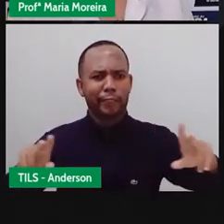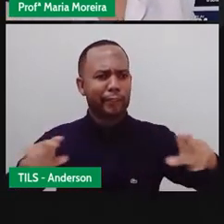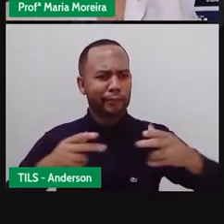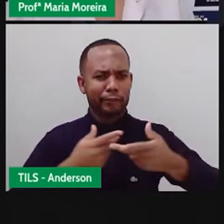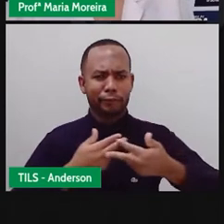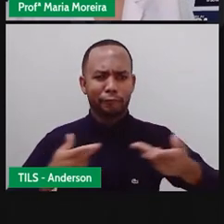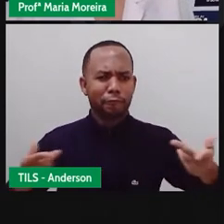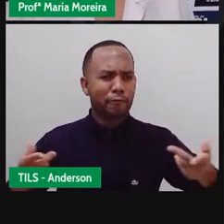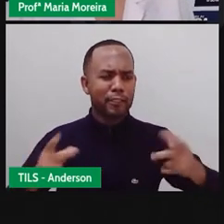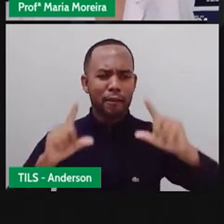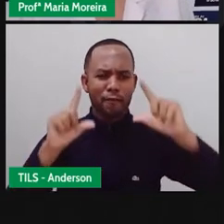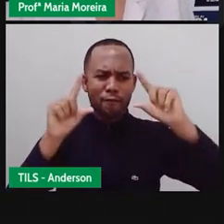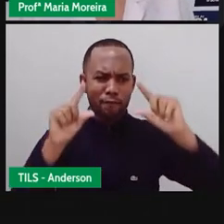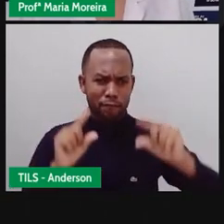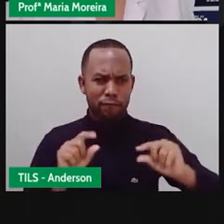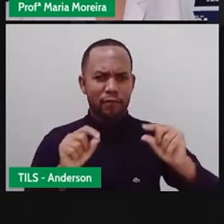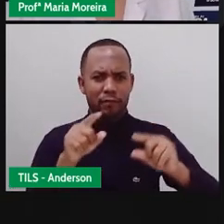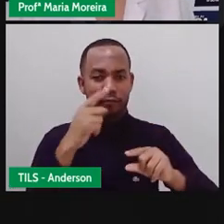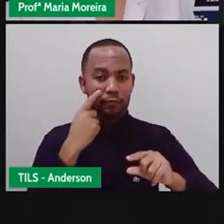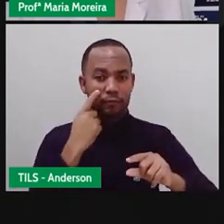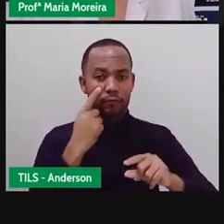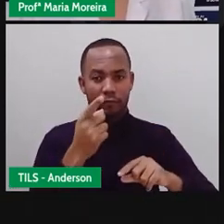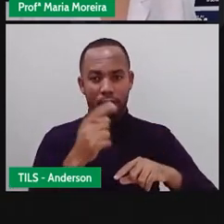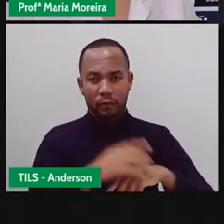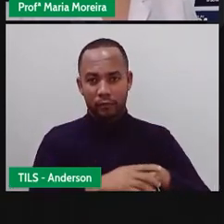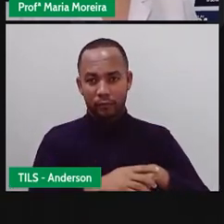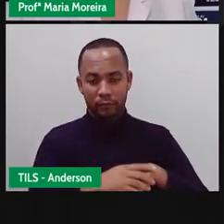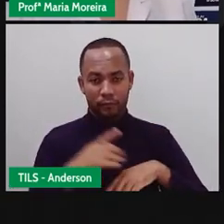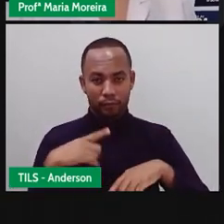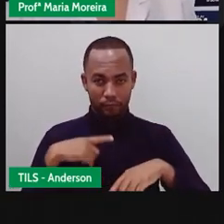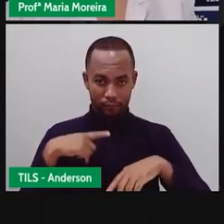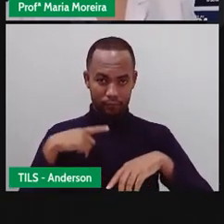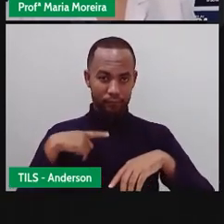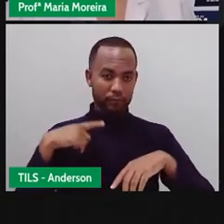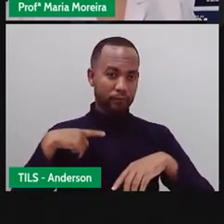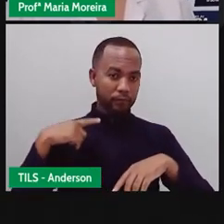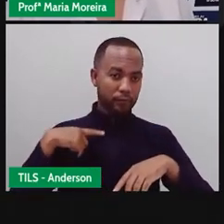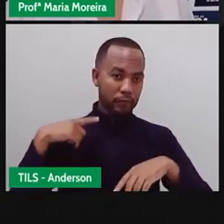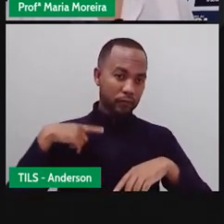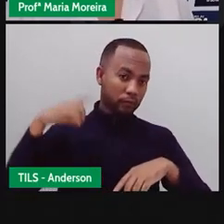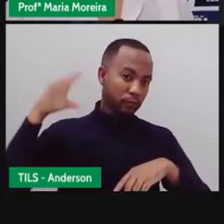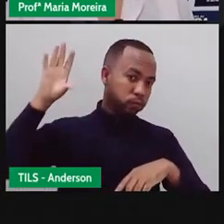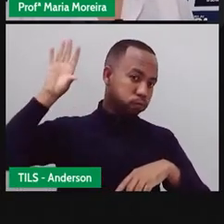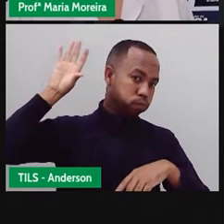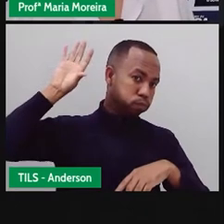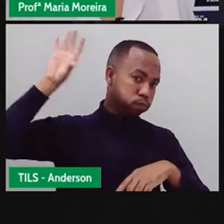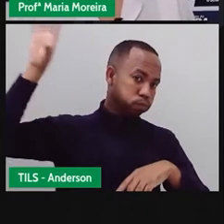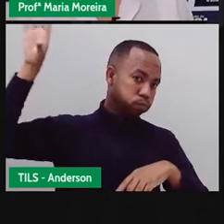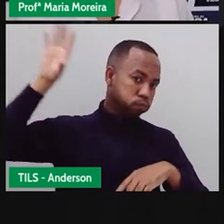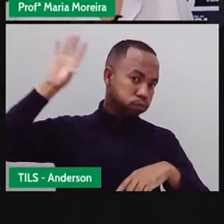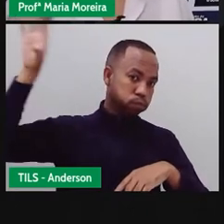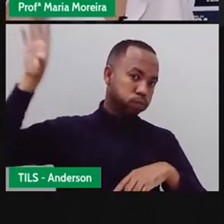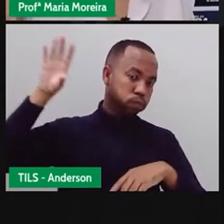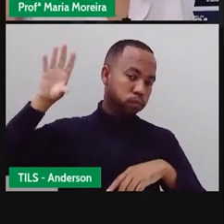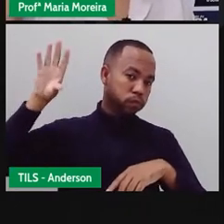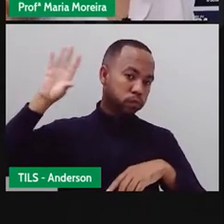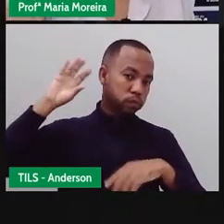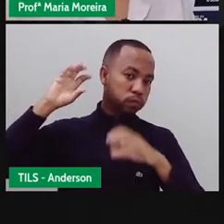serve aí como carro de som, a pode ver aqui em cima o megafone para anunciar a sua chegada. Então, é um meio de